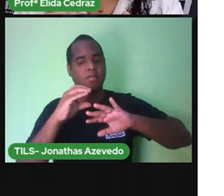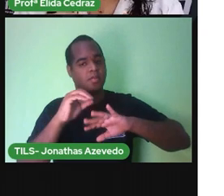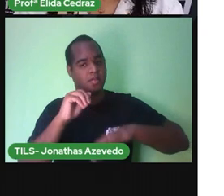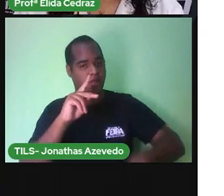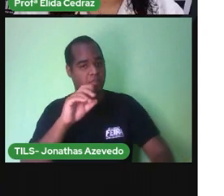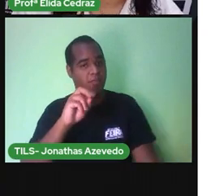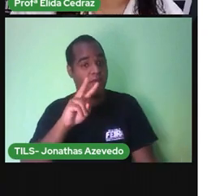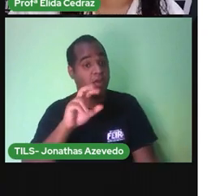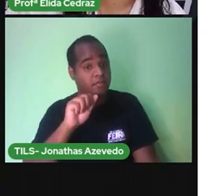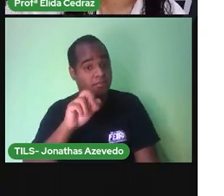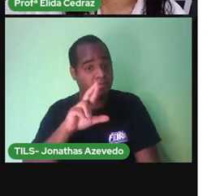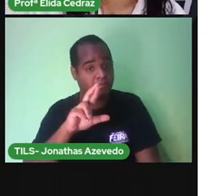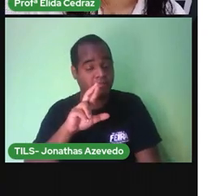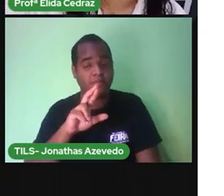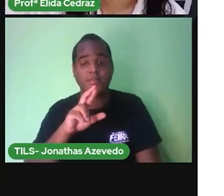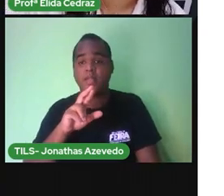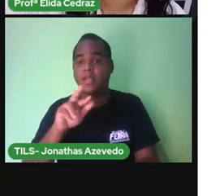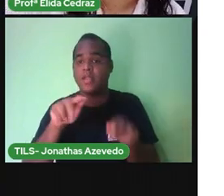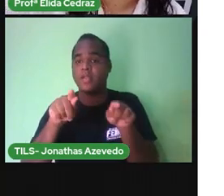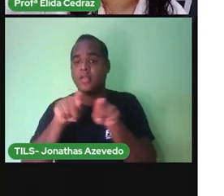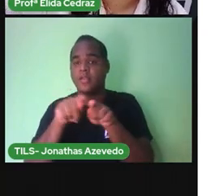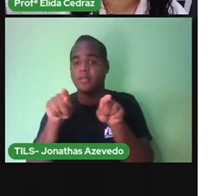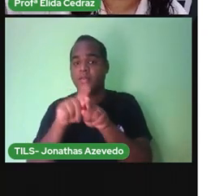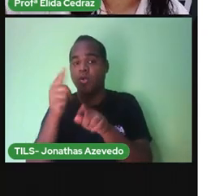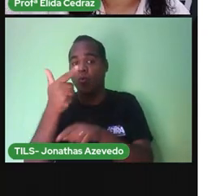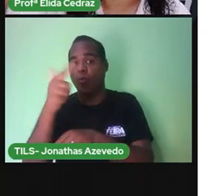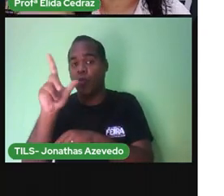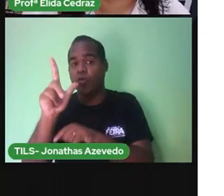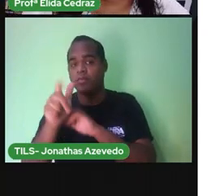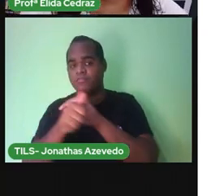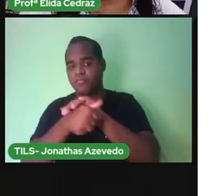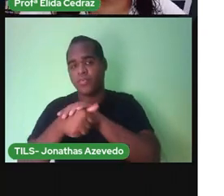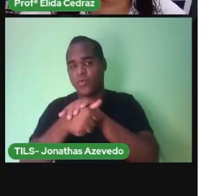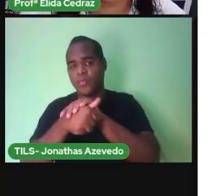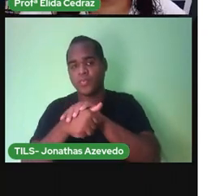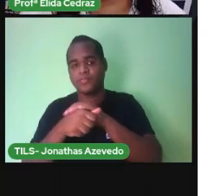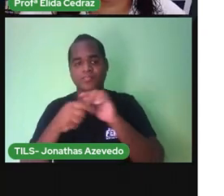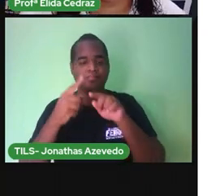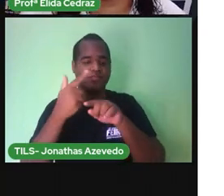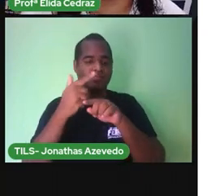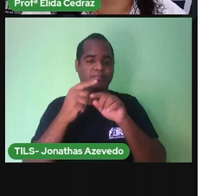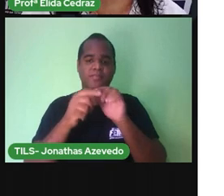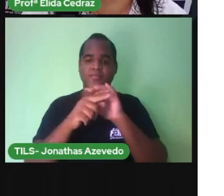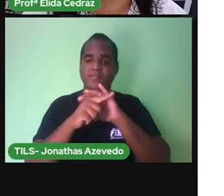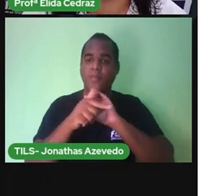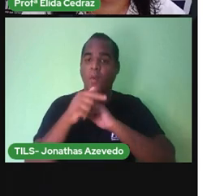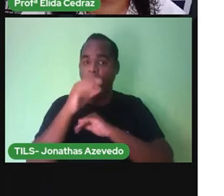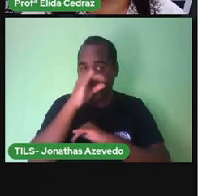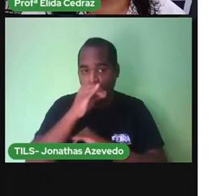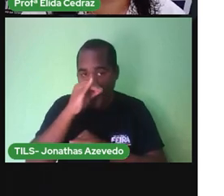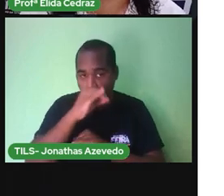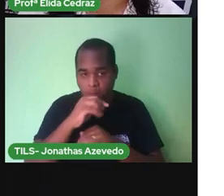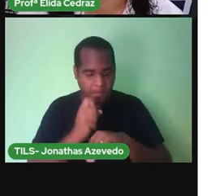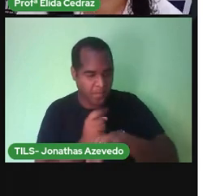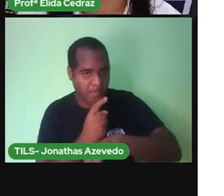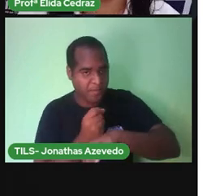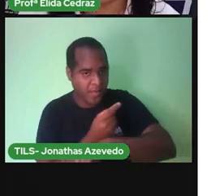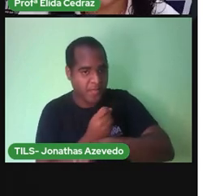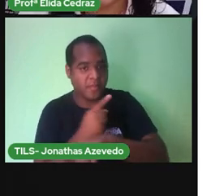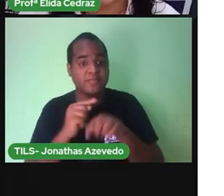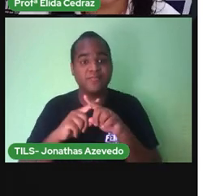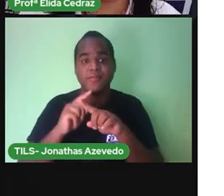costas dele e o porco espinho em pé nas costas da capivara e o mede palmo